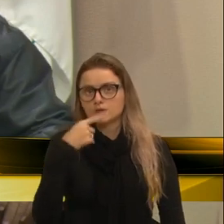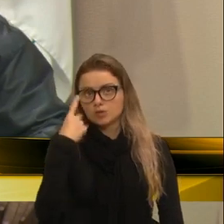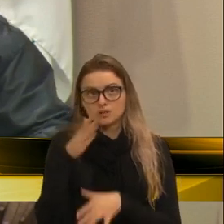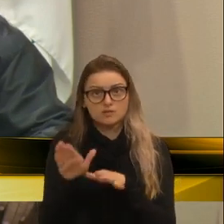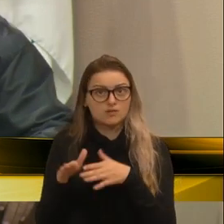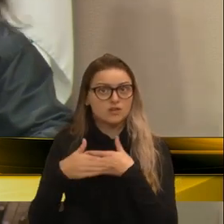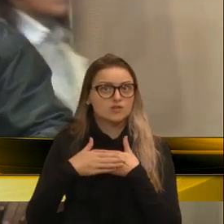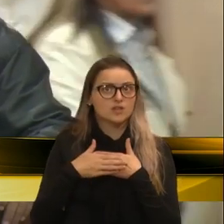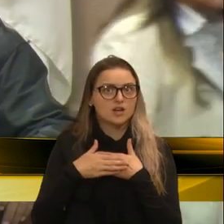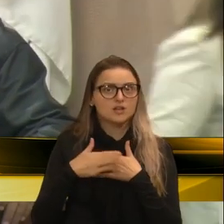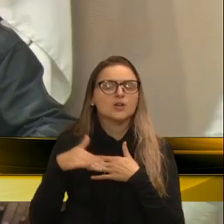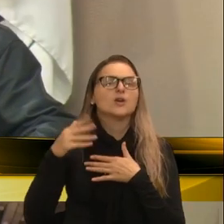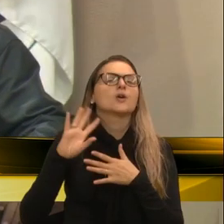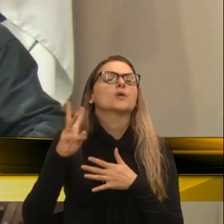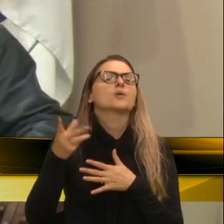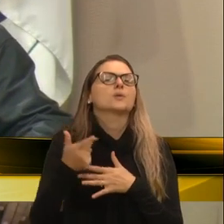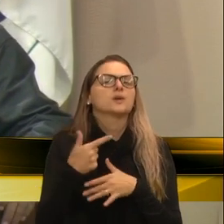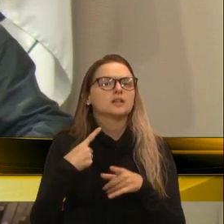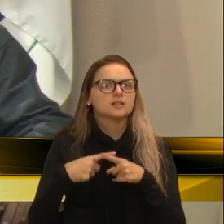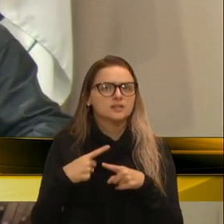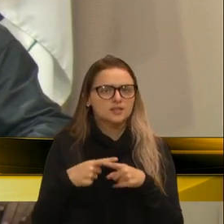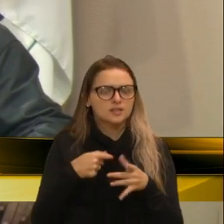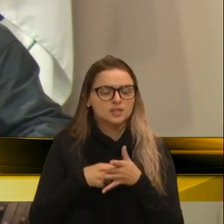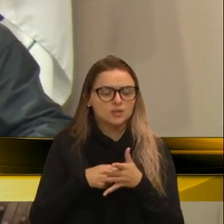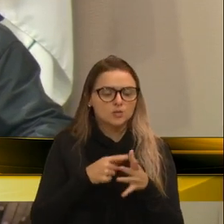Quantas vezes tentamos marcar com o secretário?